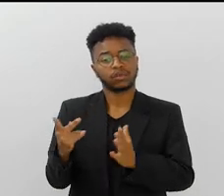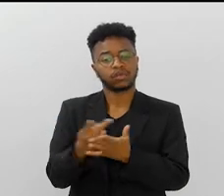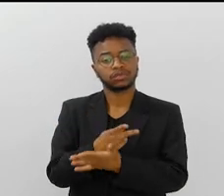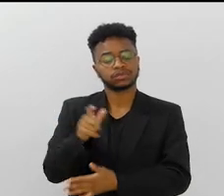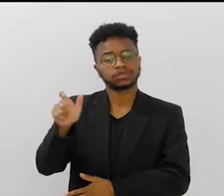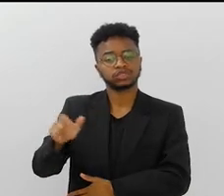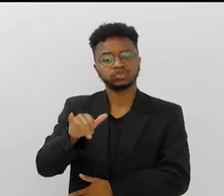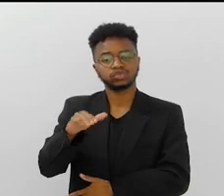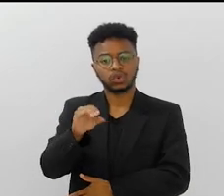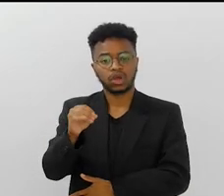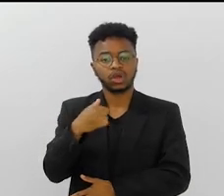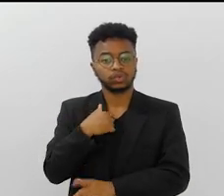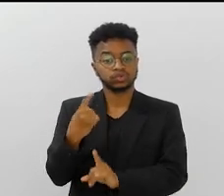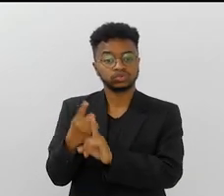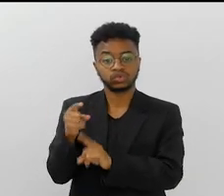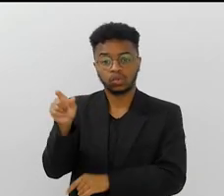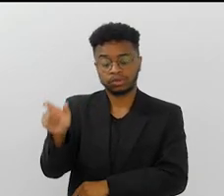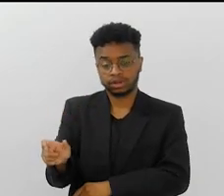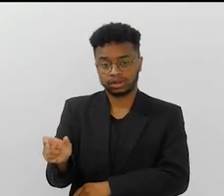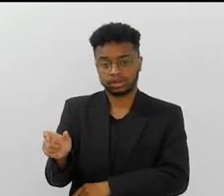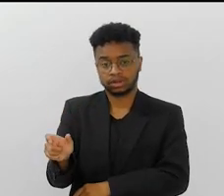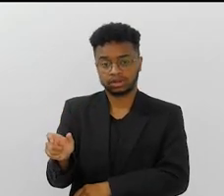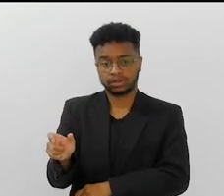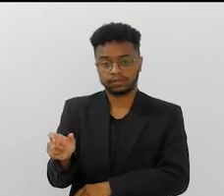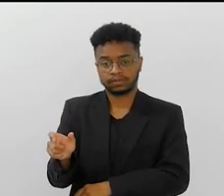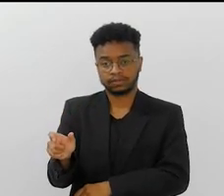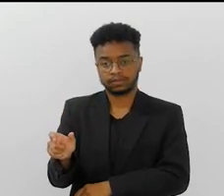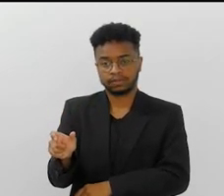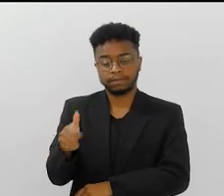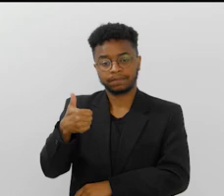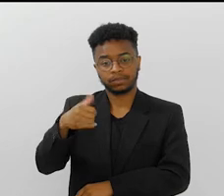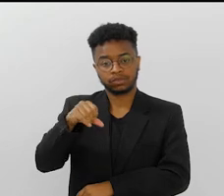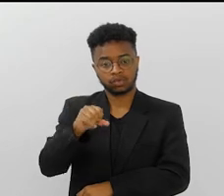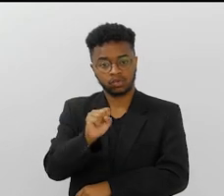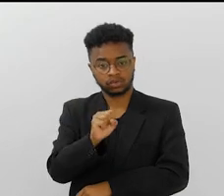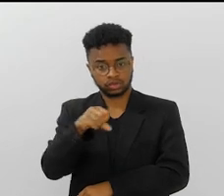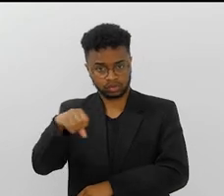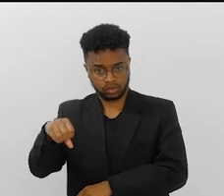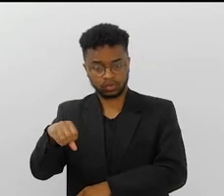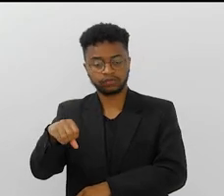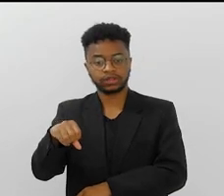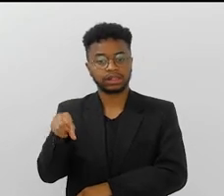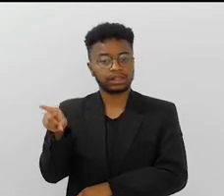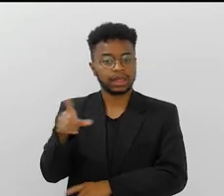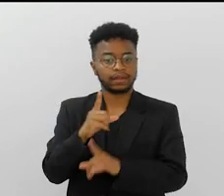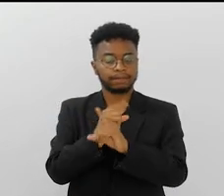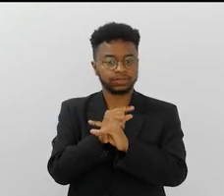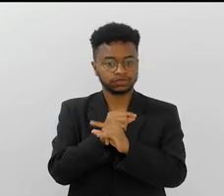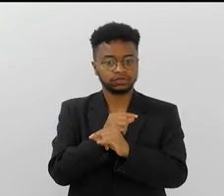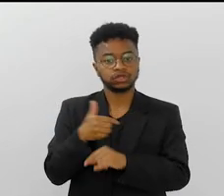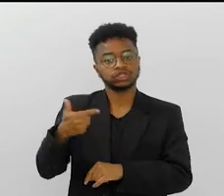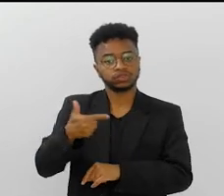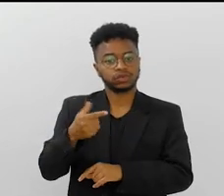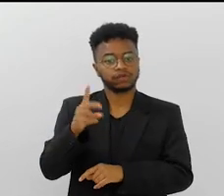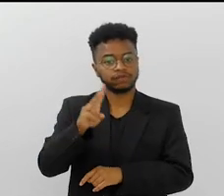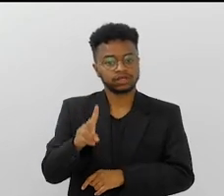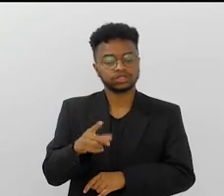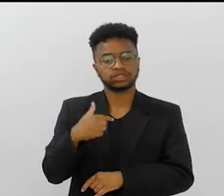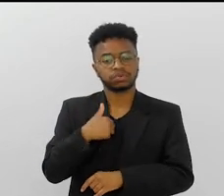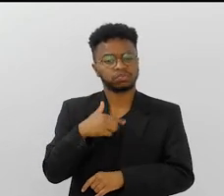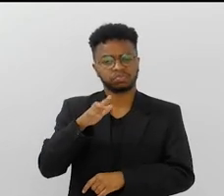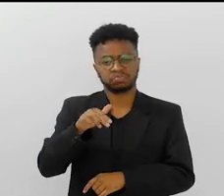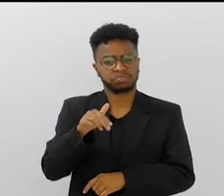me... É... Eu descobri o Joãozinho em 30 em Rato Surubus, em 89, na Beija Flor. Foi meu segundo ano na Avenida.